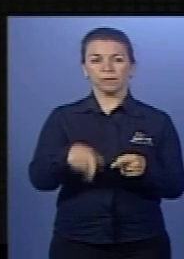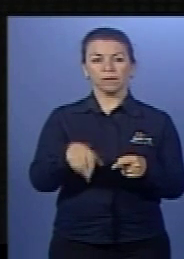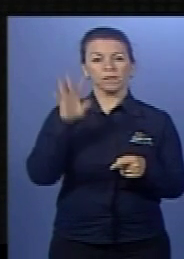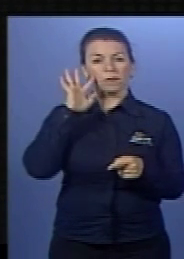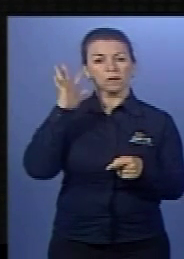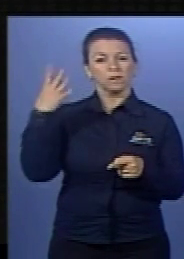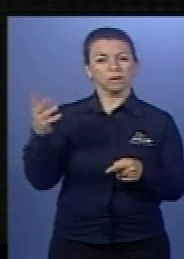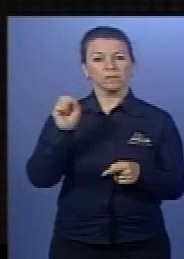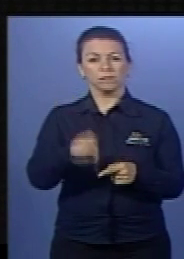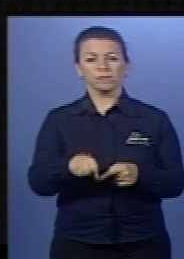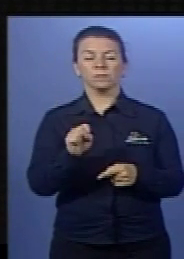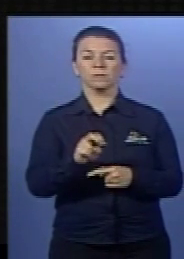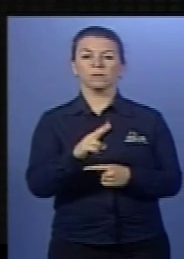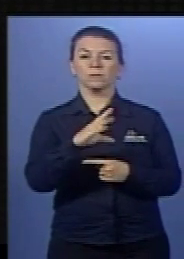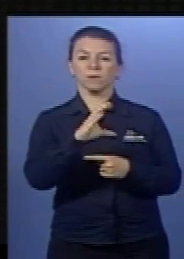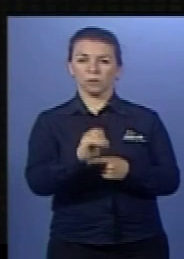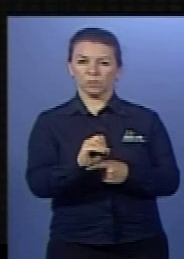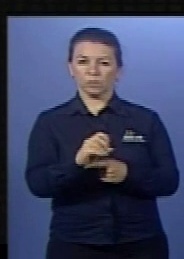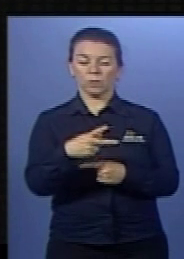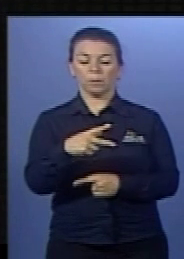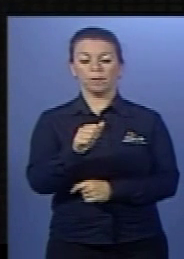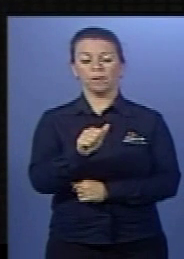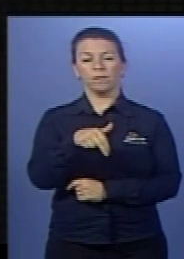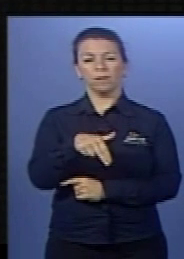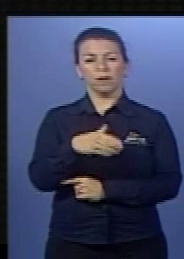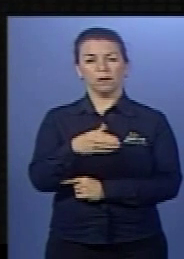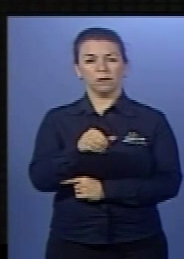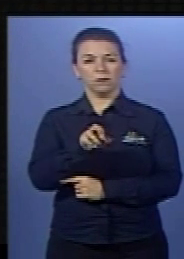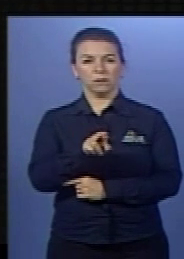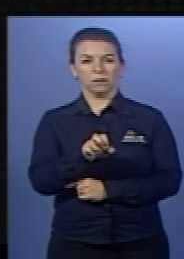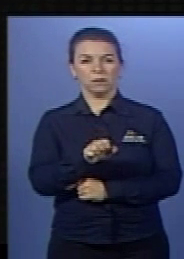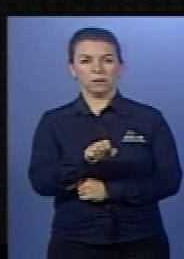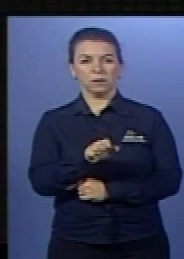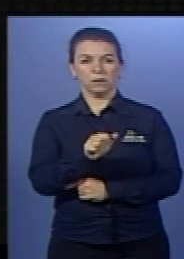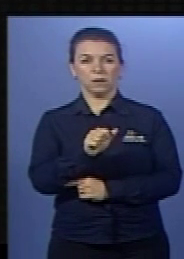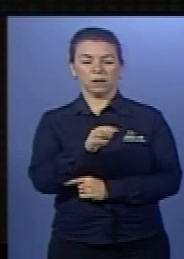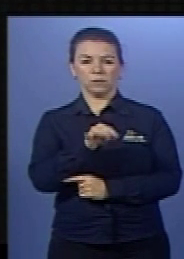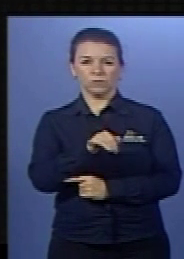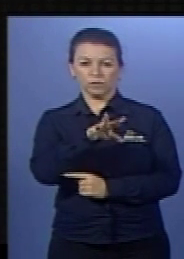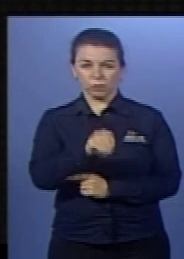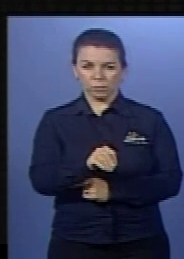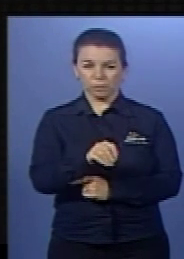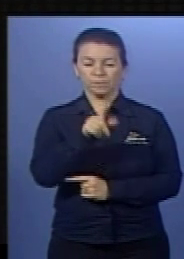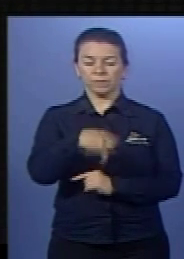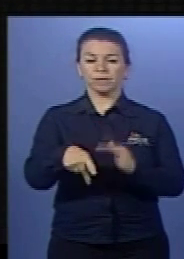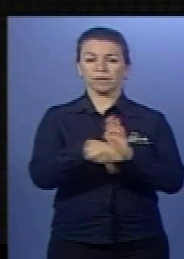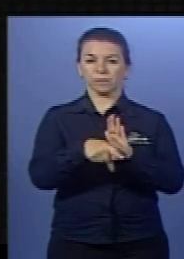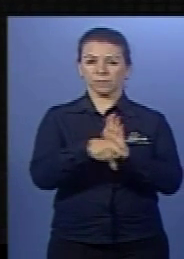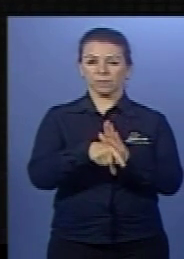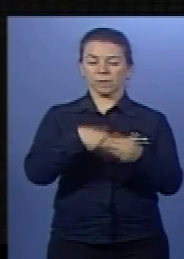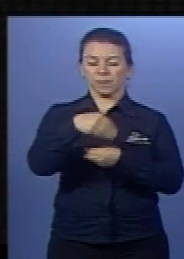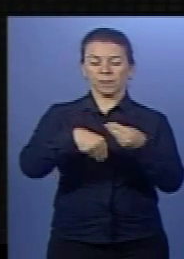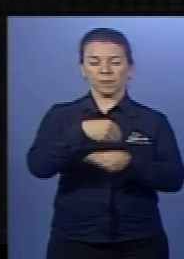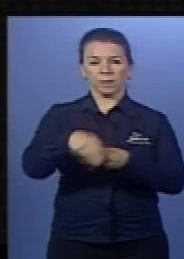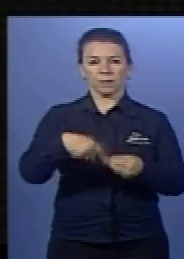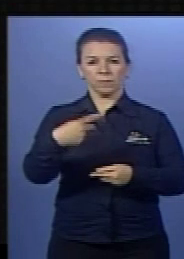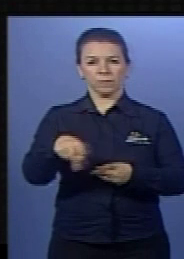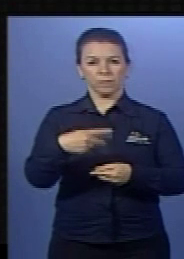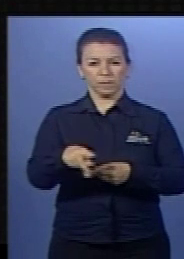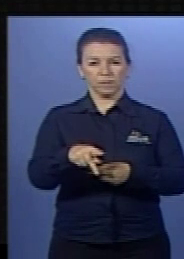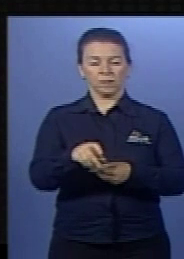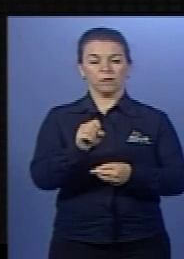ocorrer a ação do suco pancreático, que vem do pâncreas, que vai ter o bicarbonato de sódio, que vai